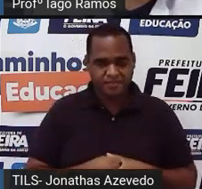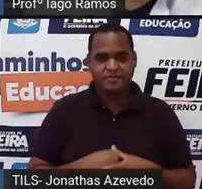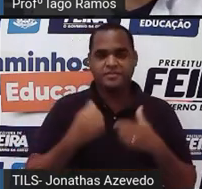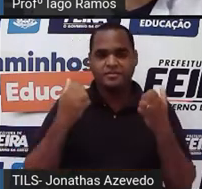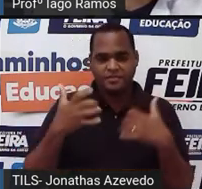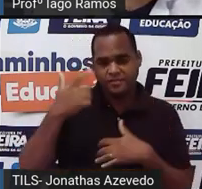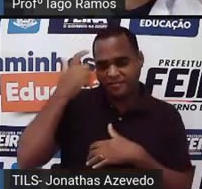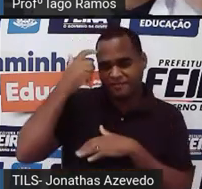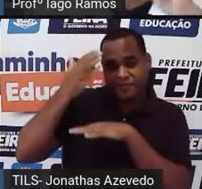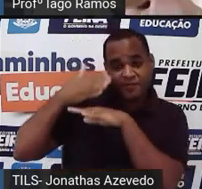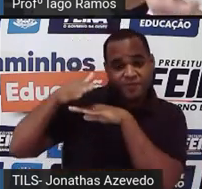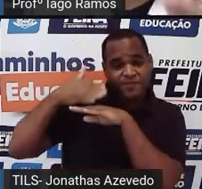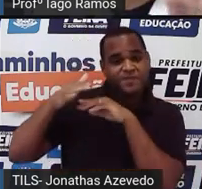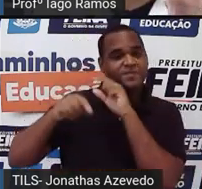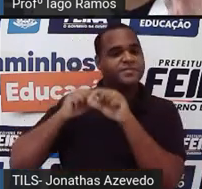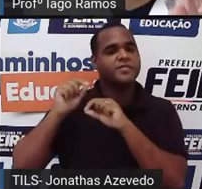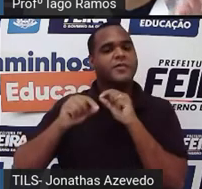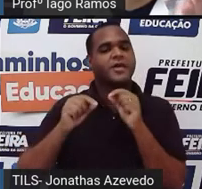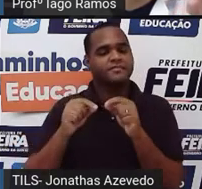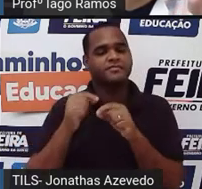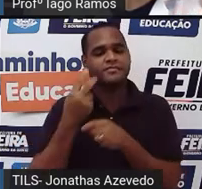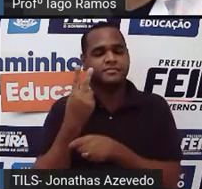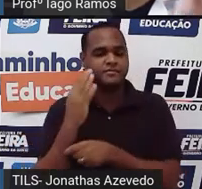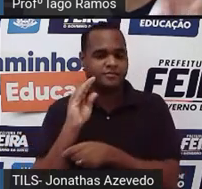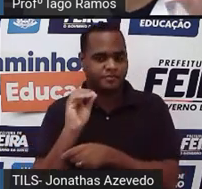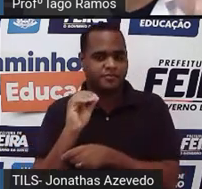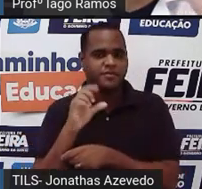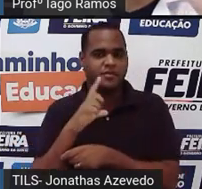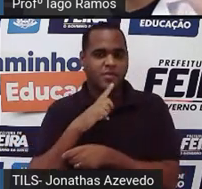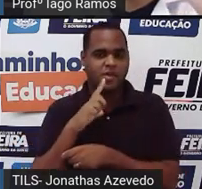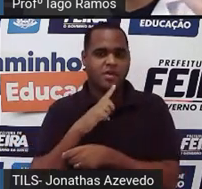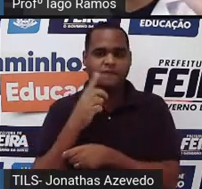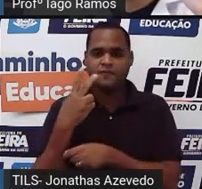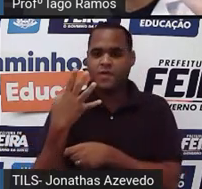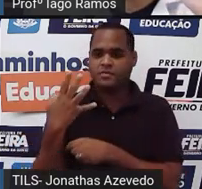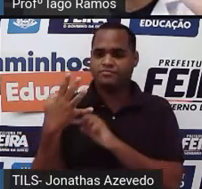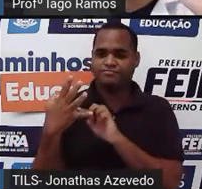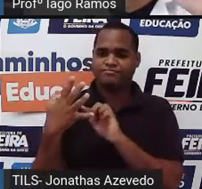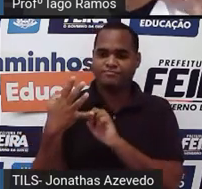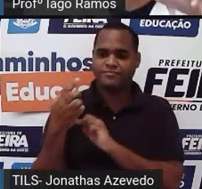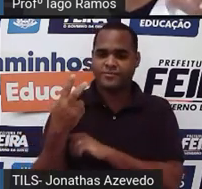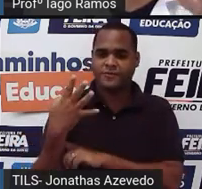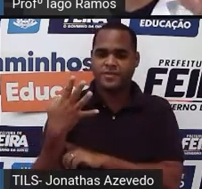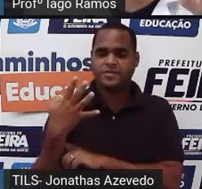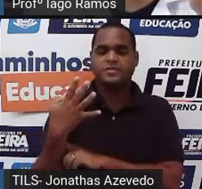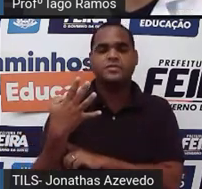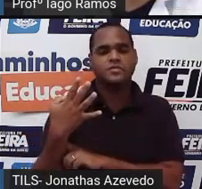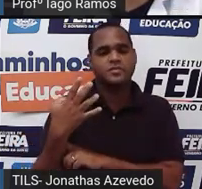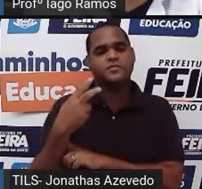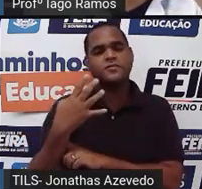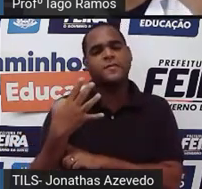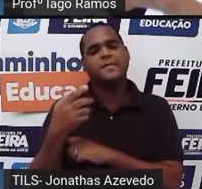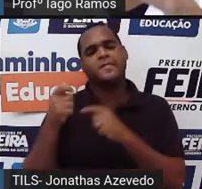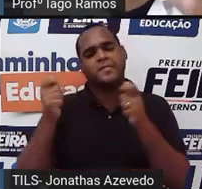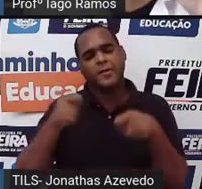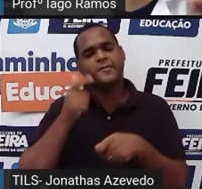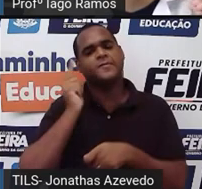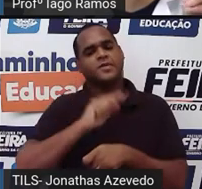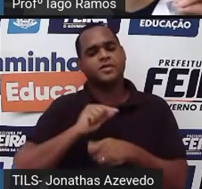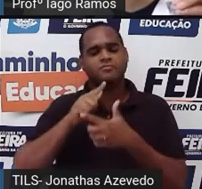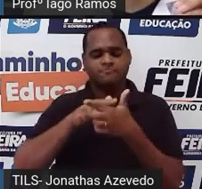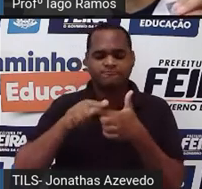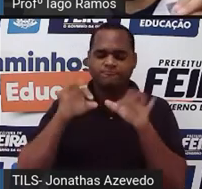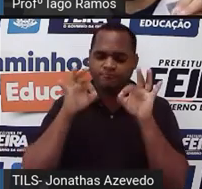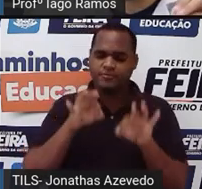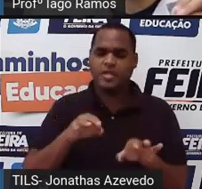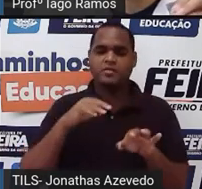mentalizo assim ó duzentos e quarenta tem o vinte e quatro na frente e vinte e quatro eu consigo fazer uma divisão